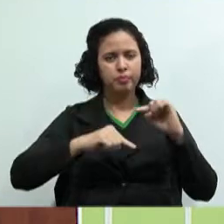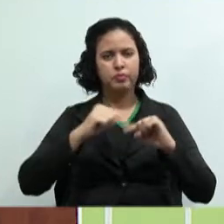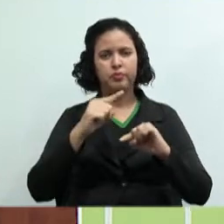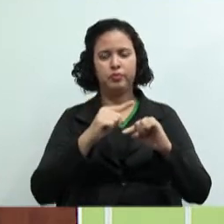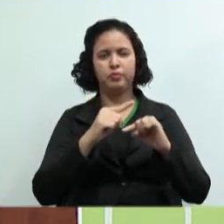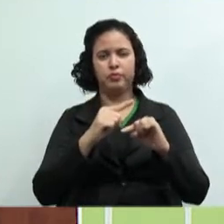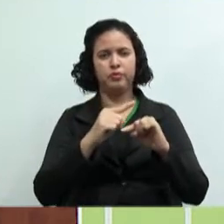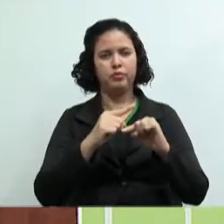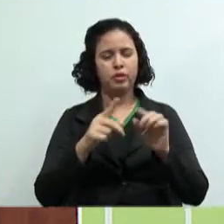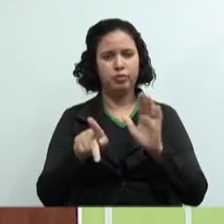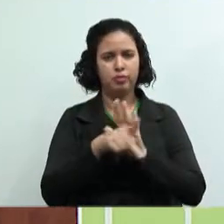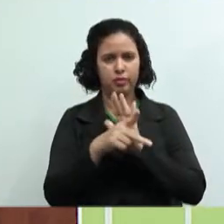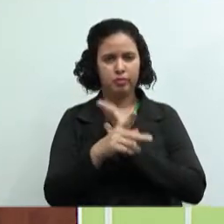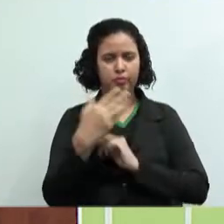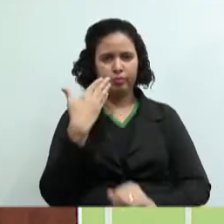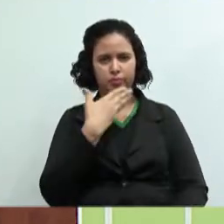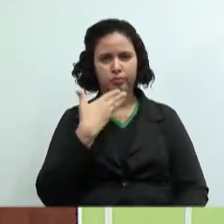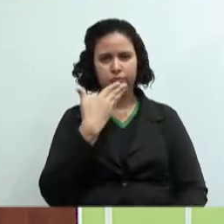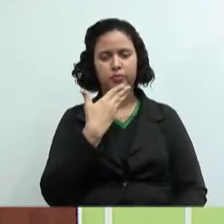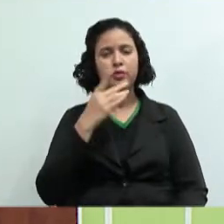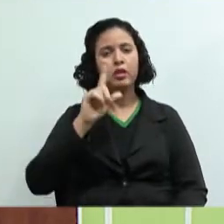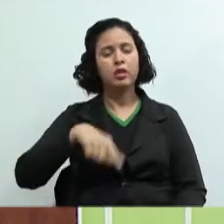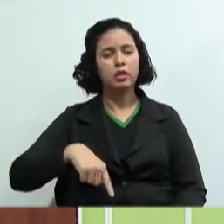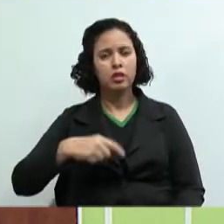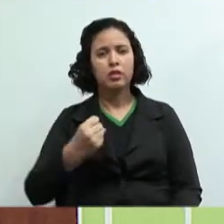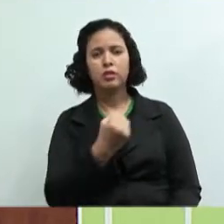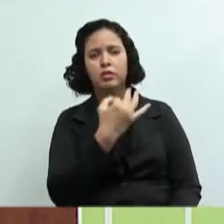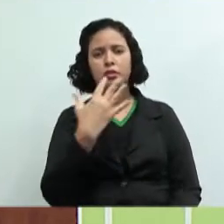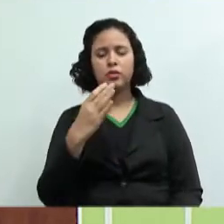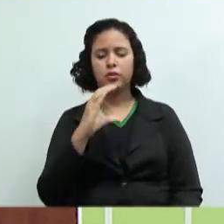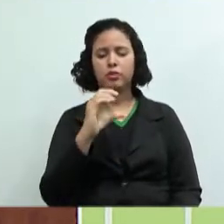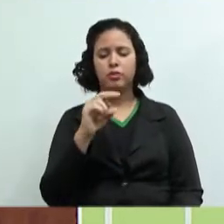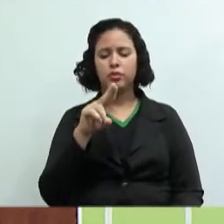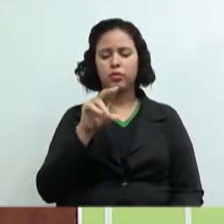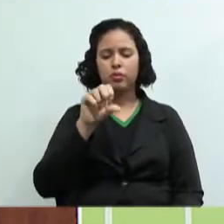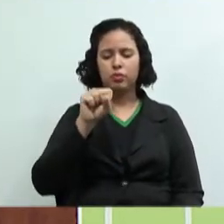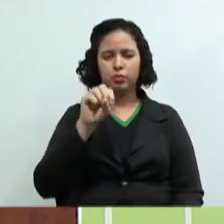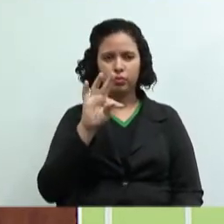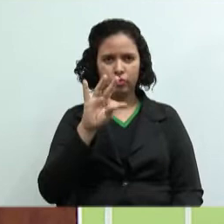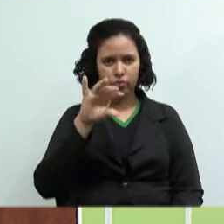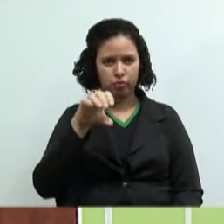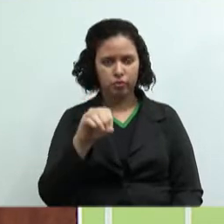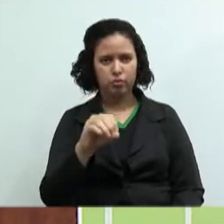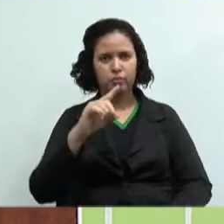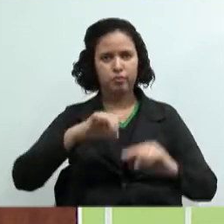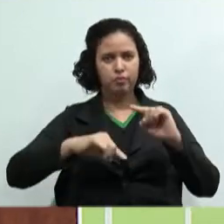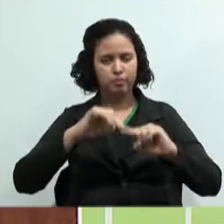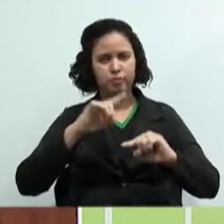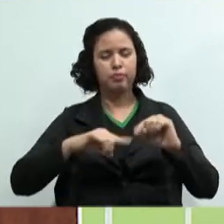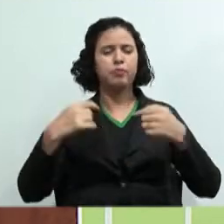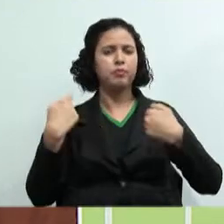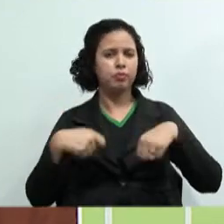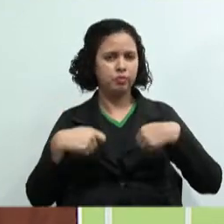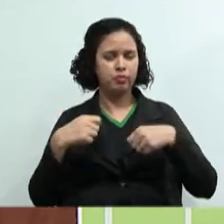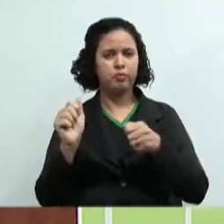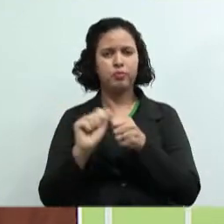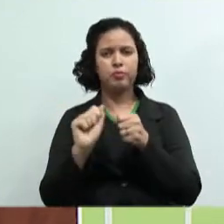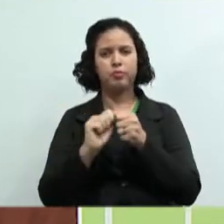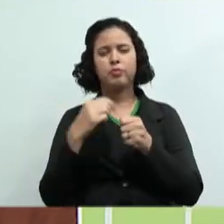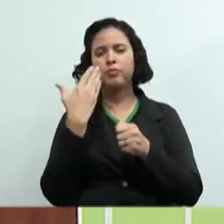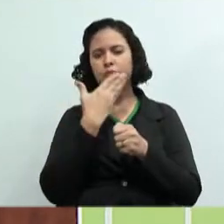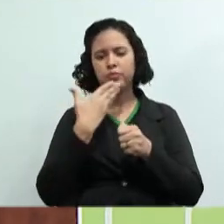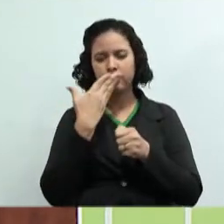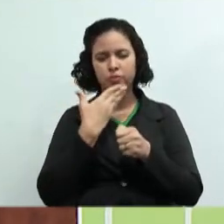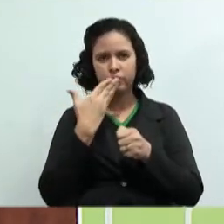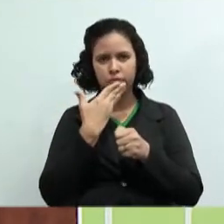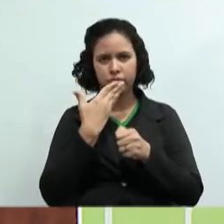esse doce. Bom, esses são os custos de materiais necessários para você confeccionar o seu